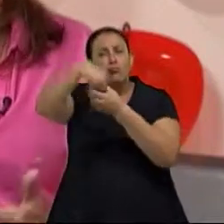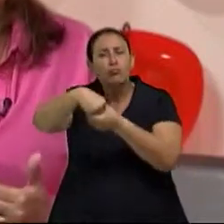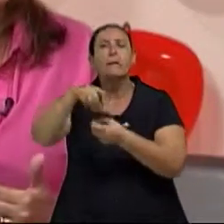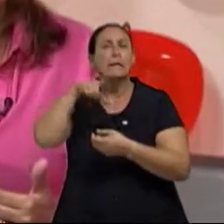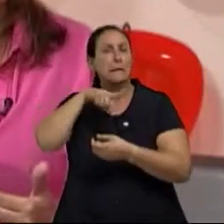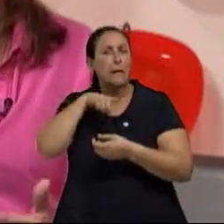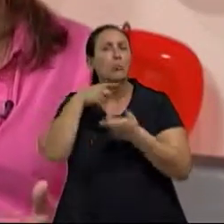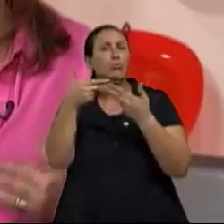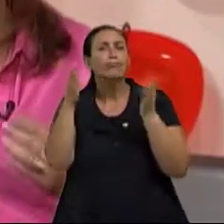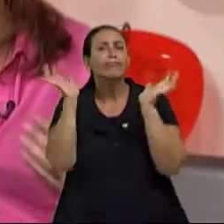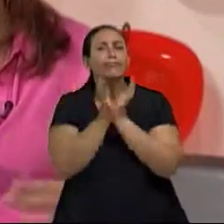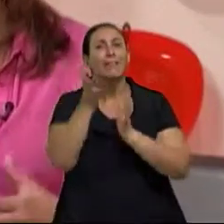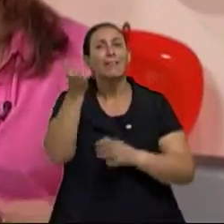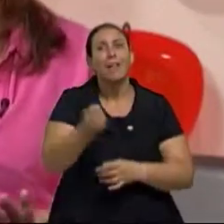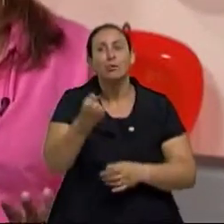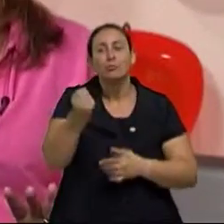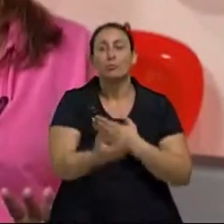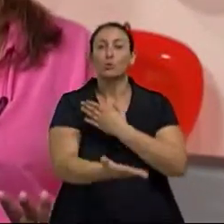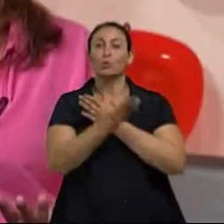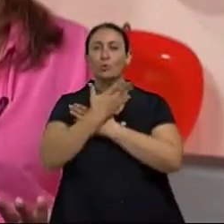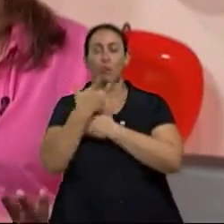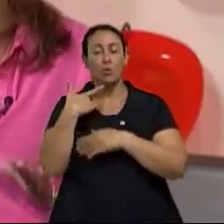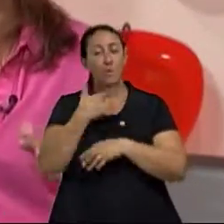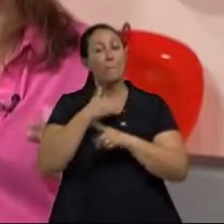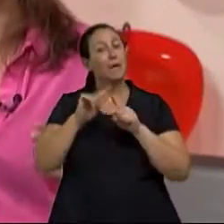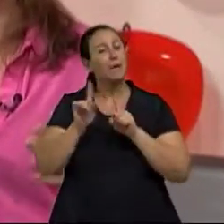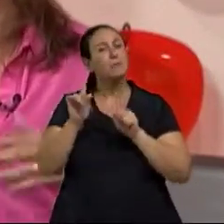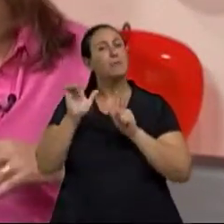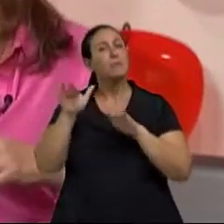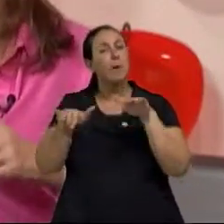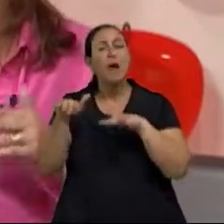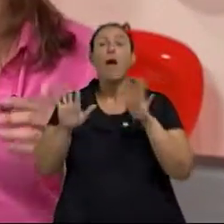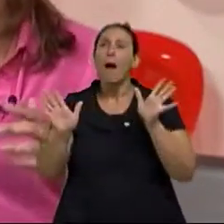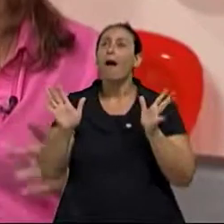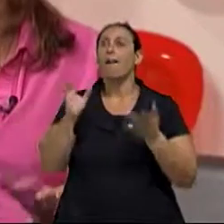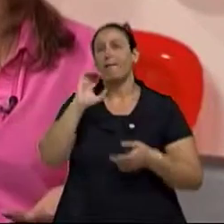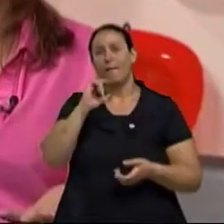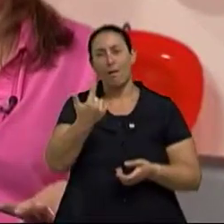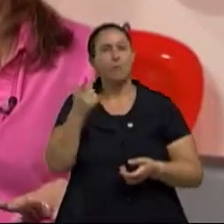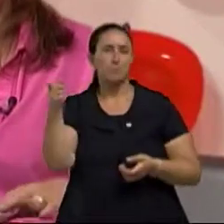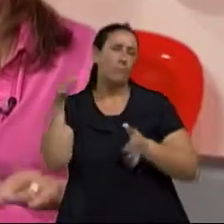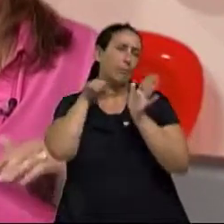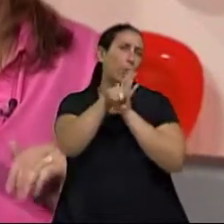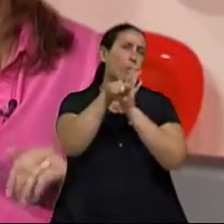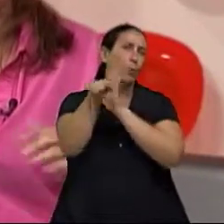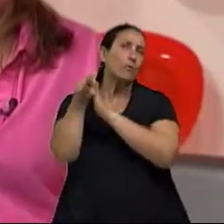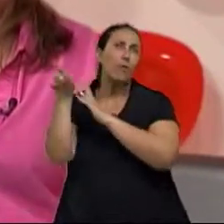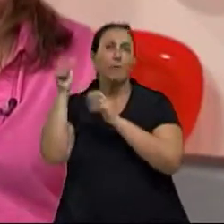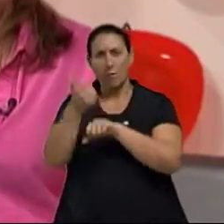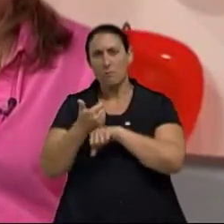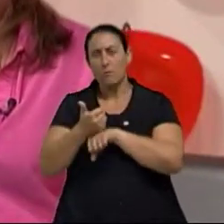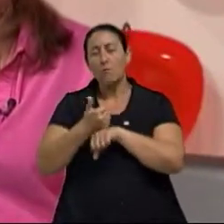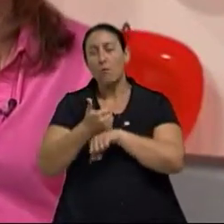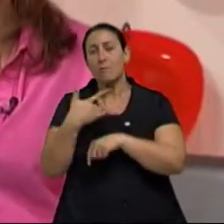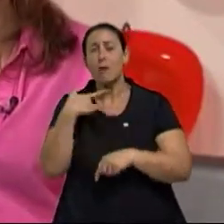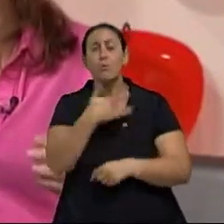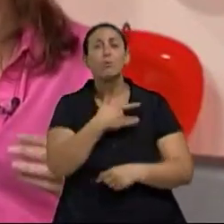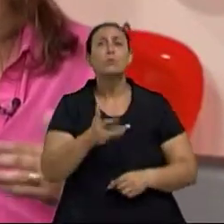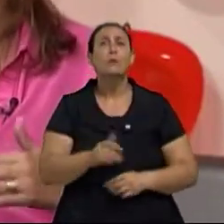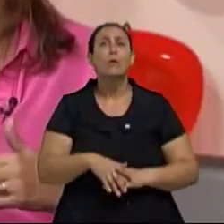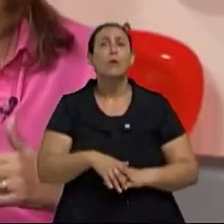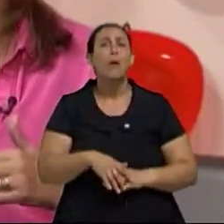Ele tem os benefícios dele, mas tudo com moderação. Se você perguntar para qualquer profissional da área de saúde,